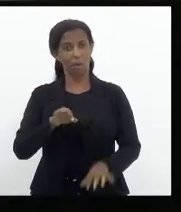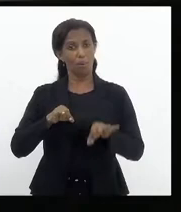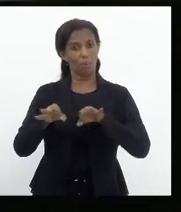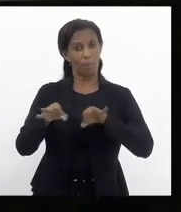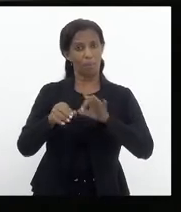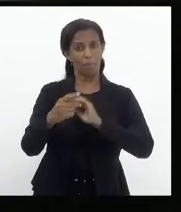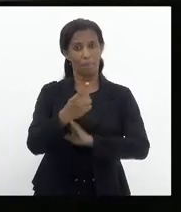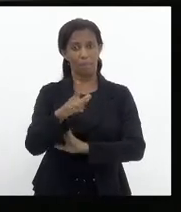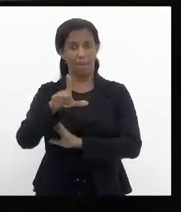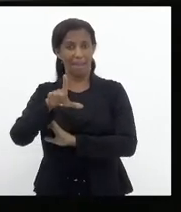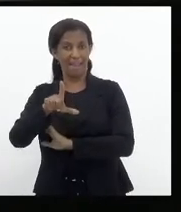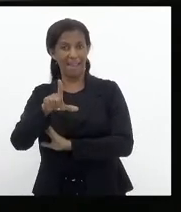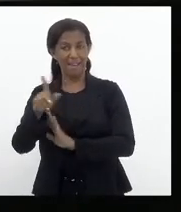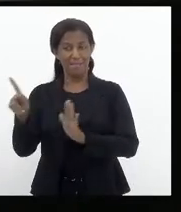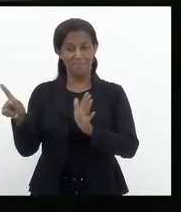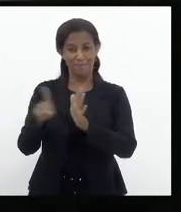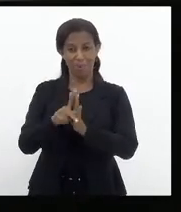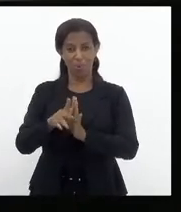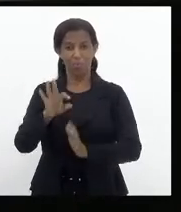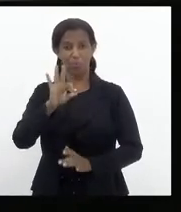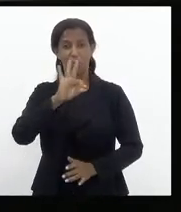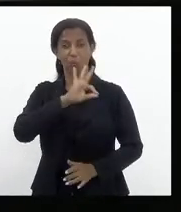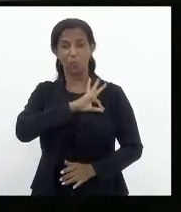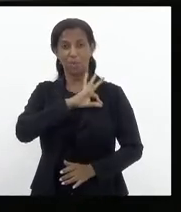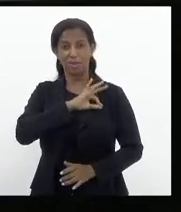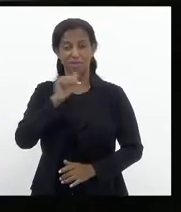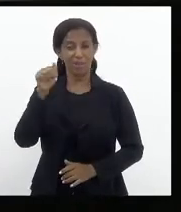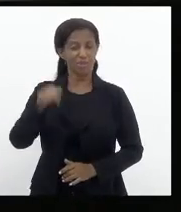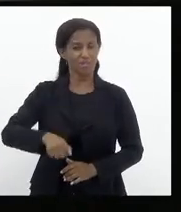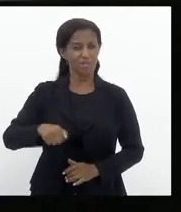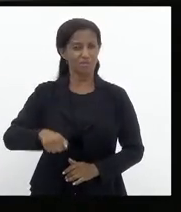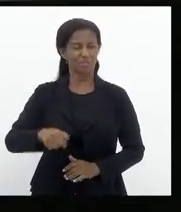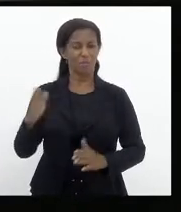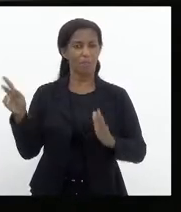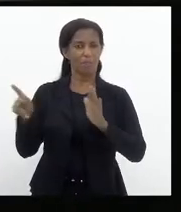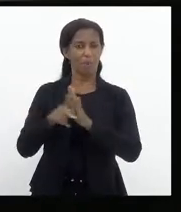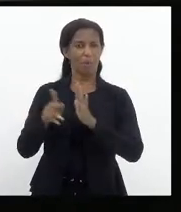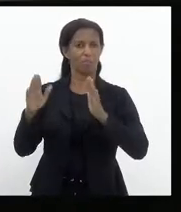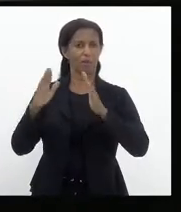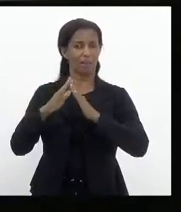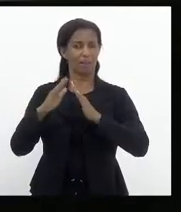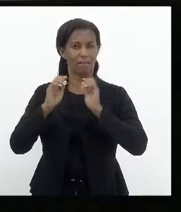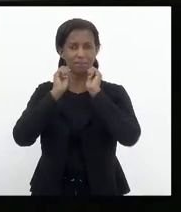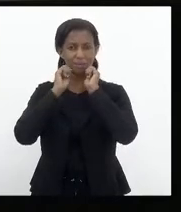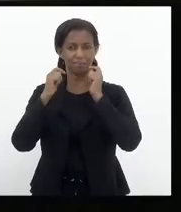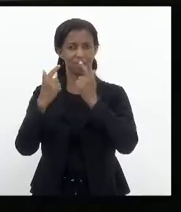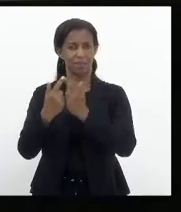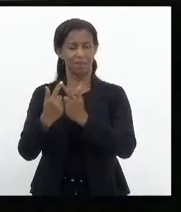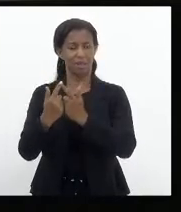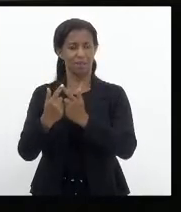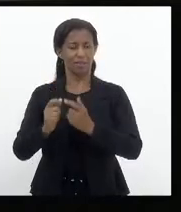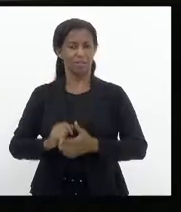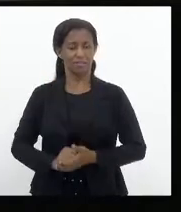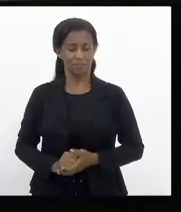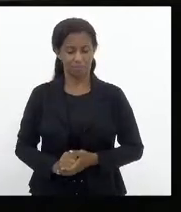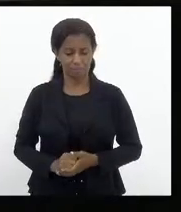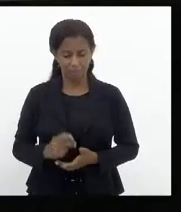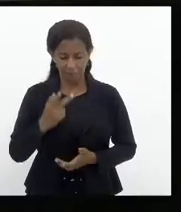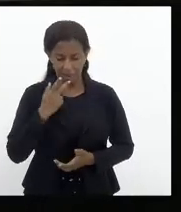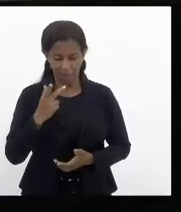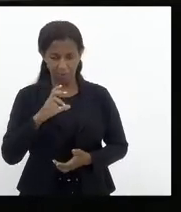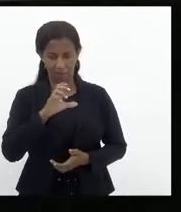de lei dos policiais civis desta casa para a Polícia Civil. Eu quero dizer, deputado Carlos